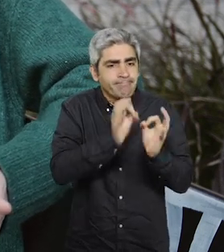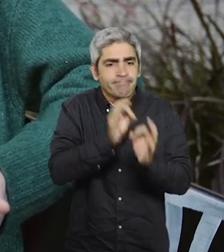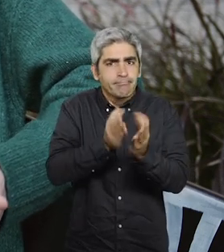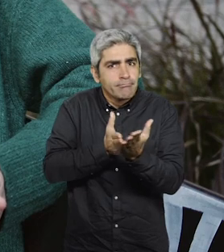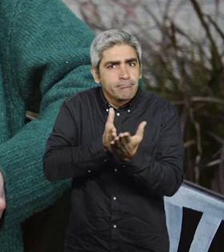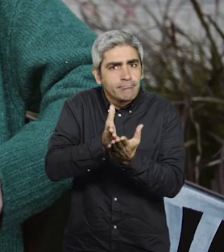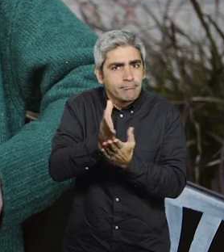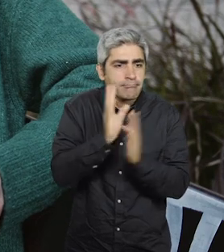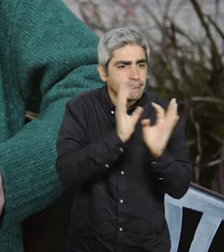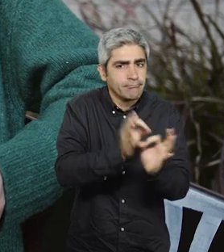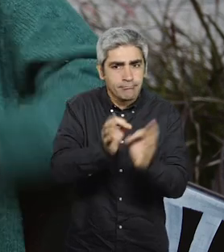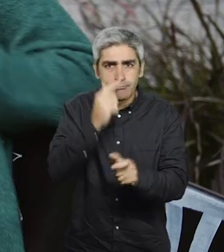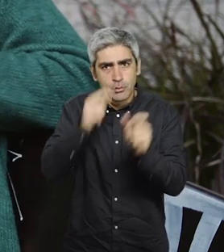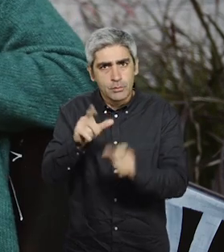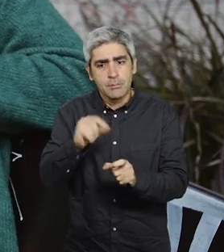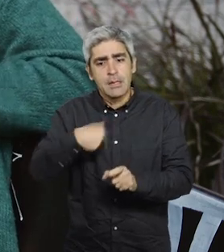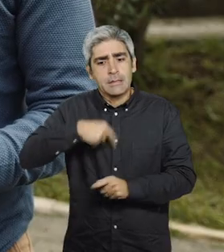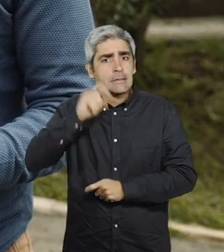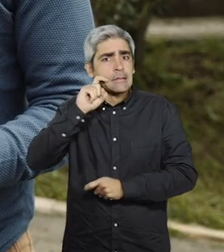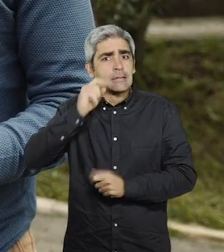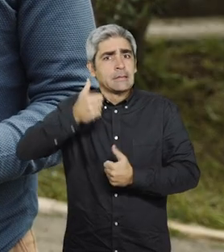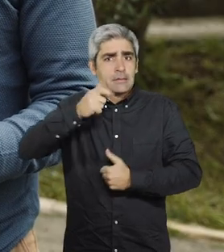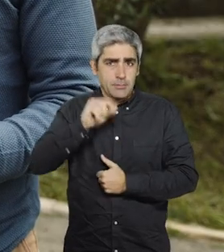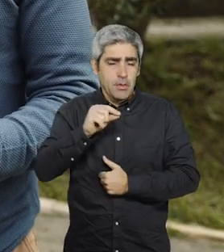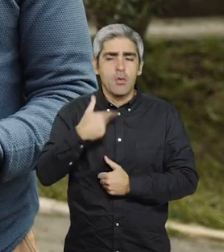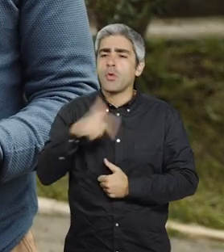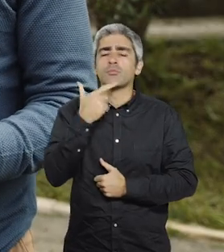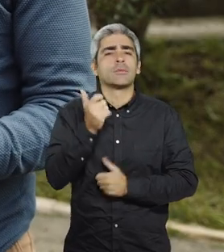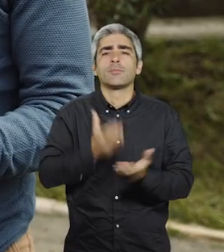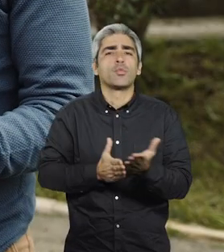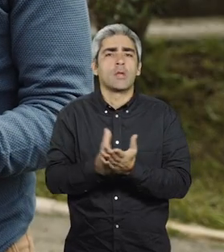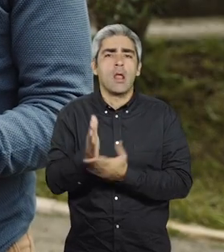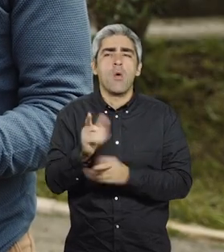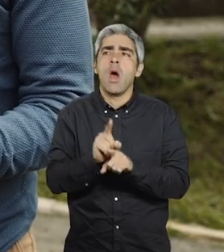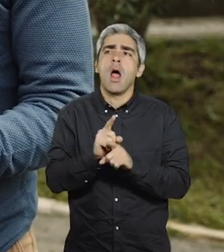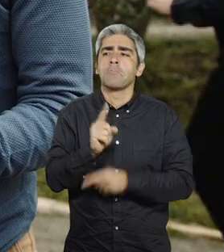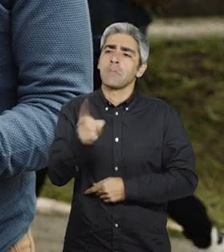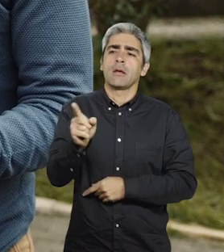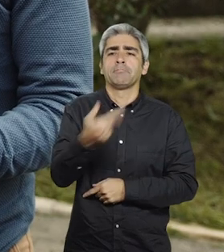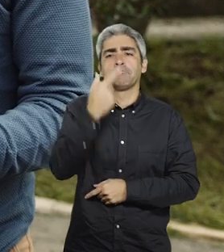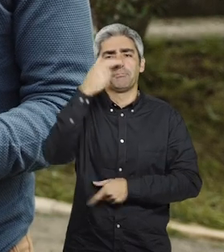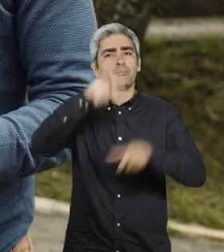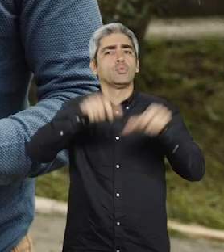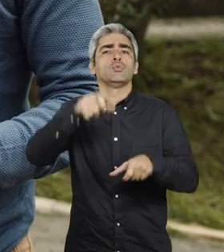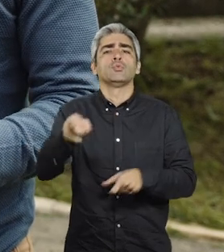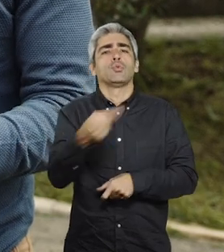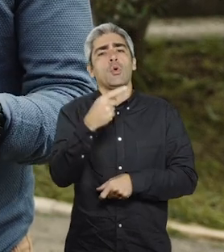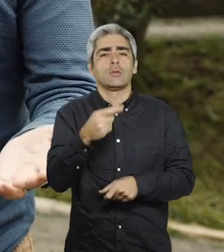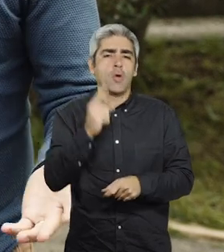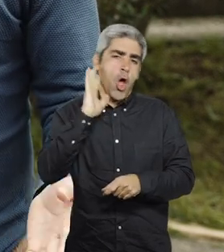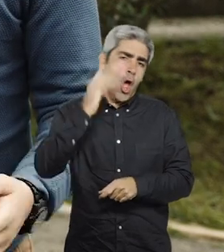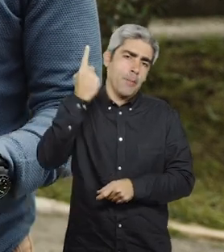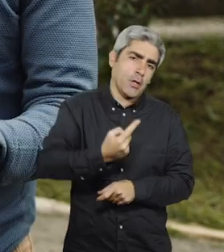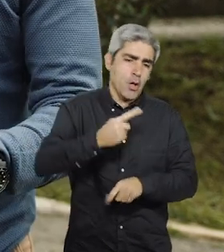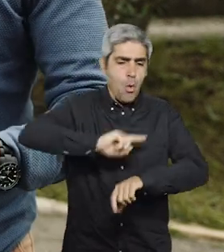cuidados de saúde e a nossa segurança. Não podemos continuar a esperar que as pessoas sejam